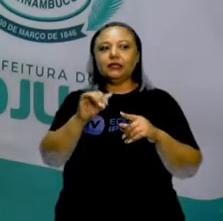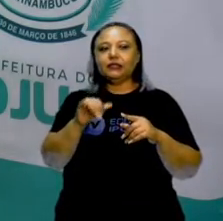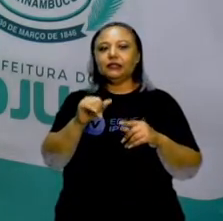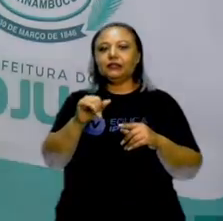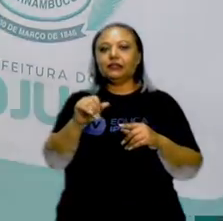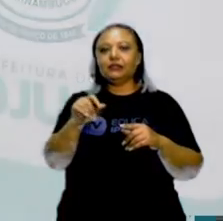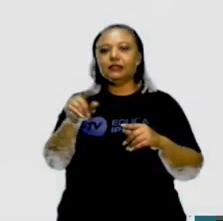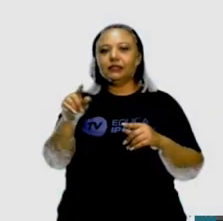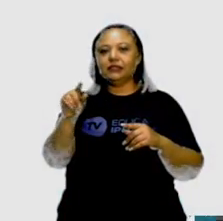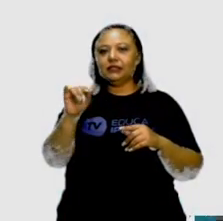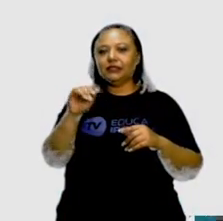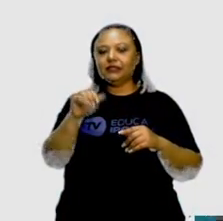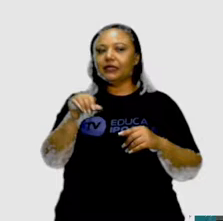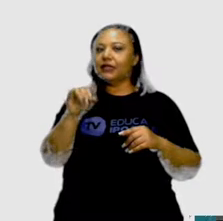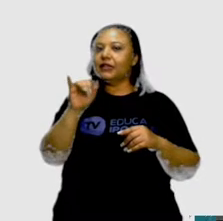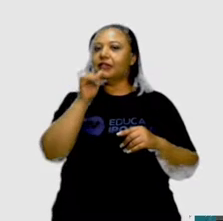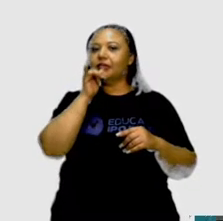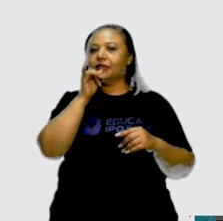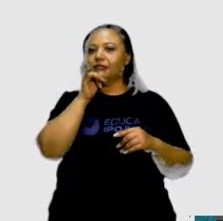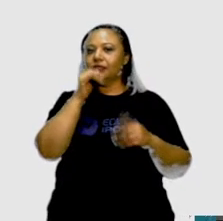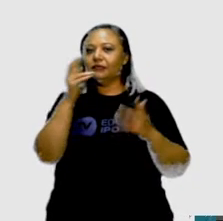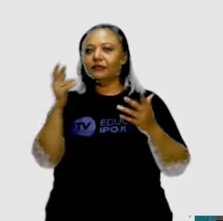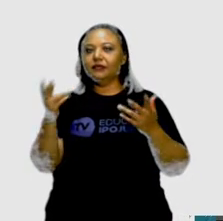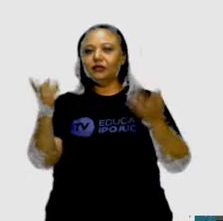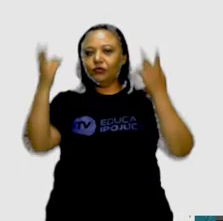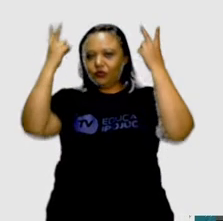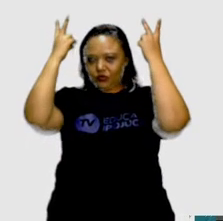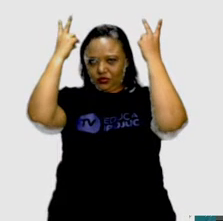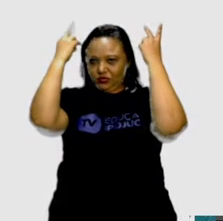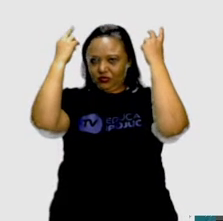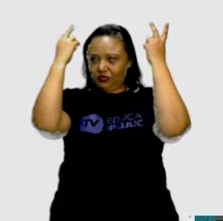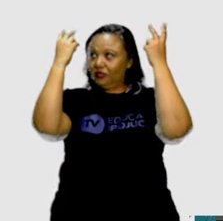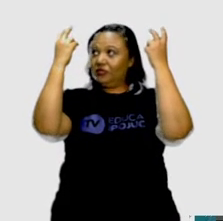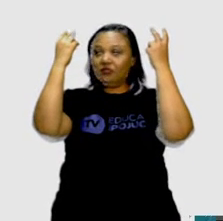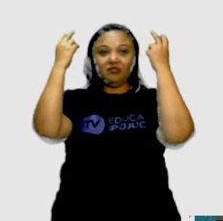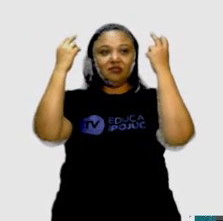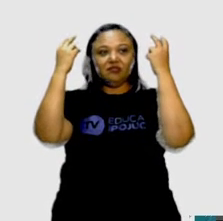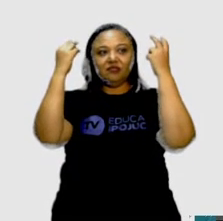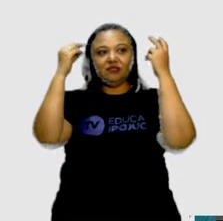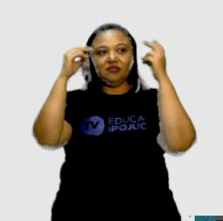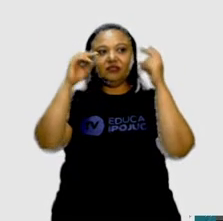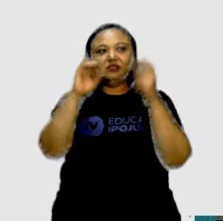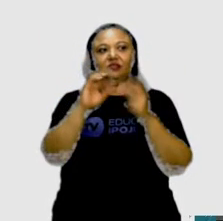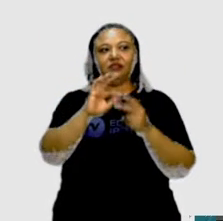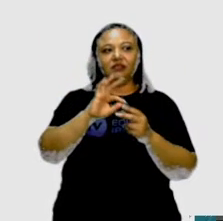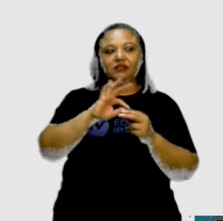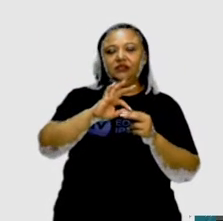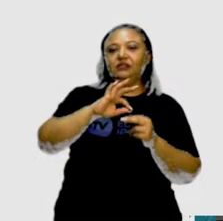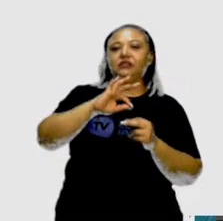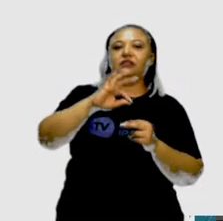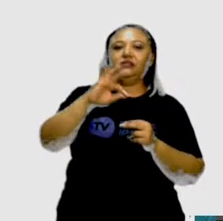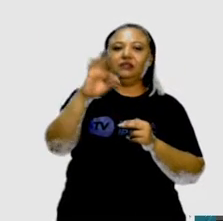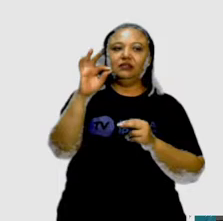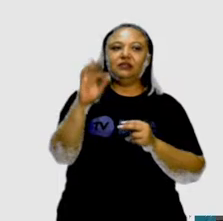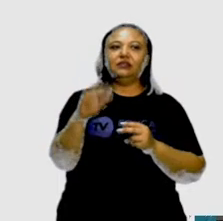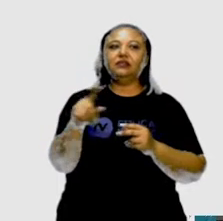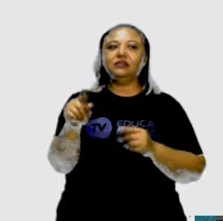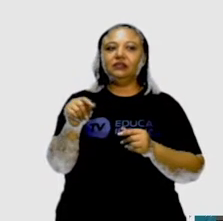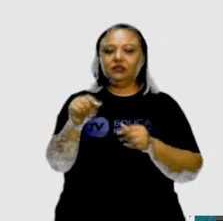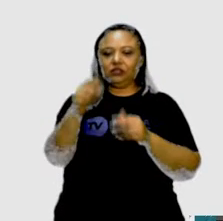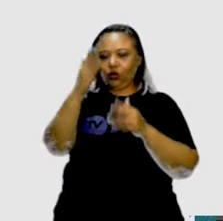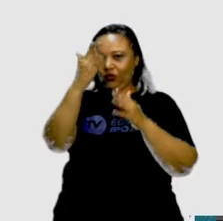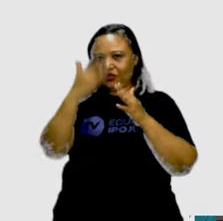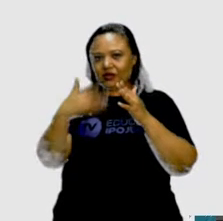nessa ampuleta. Se a gente pegasse um pedacinho aqui em cima, perto do coração, e passasse um ali embaixo, com certeza